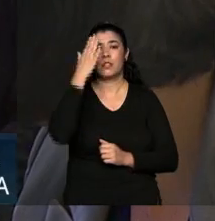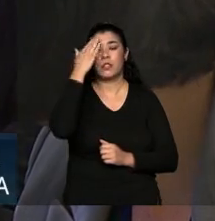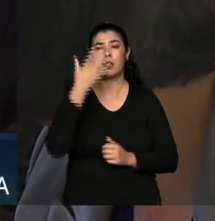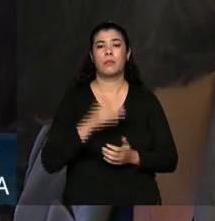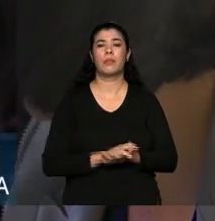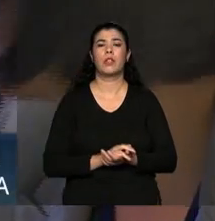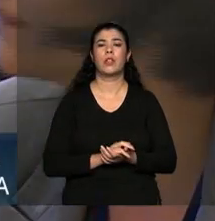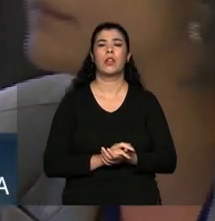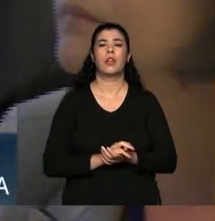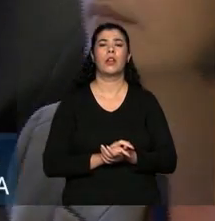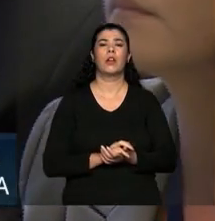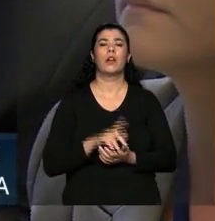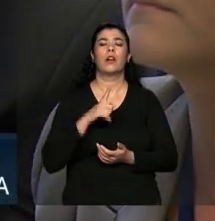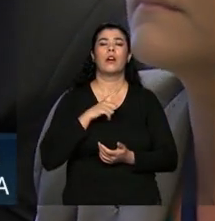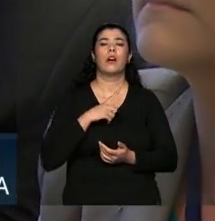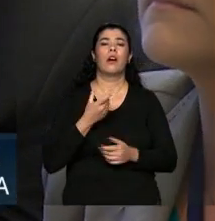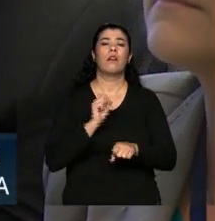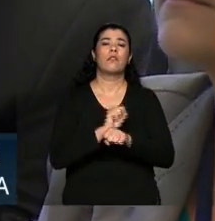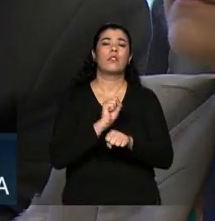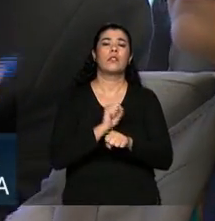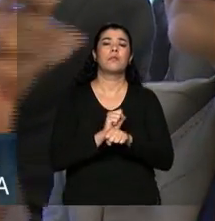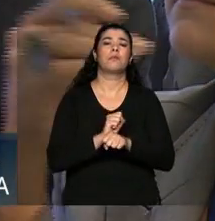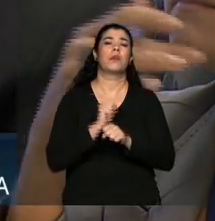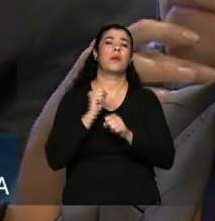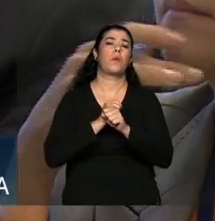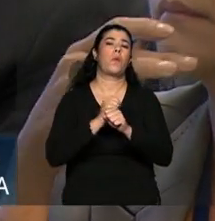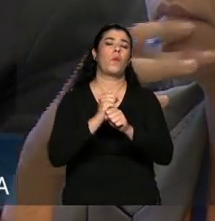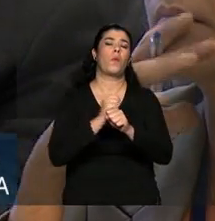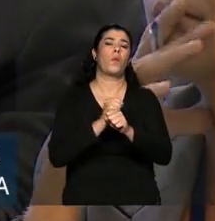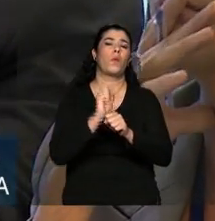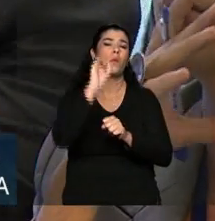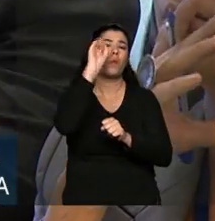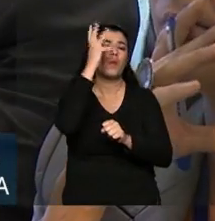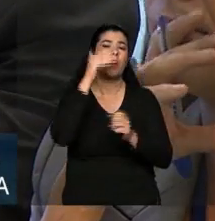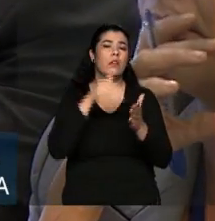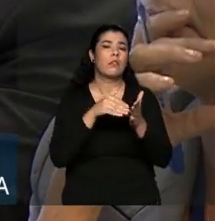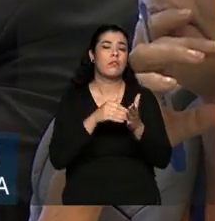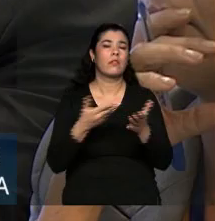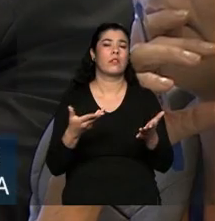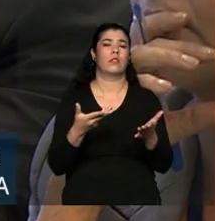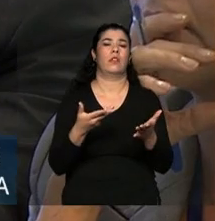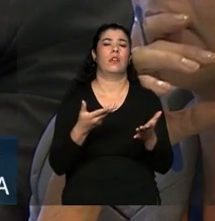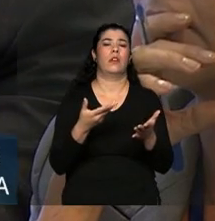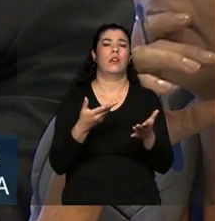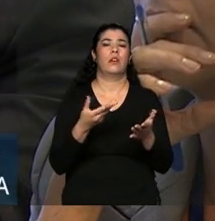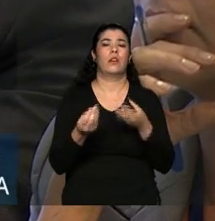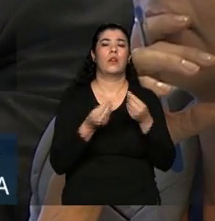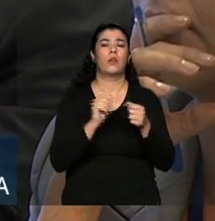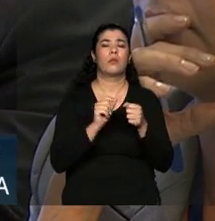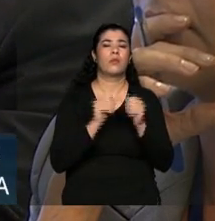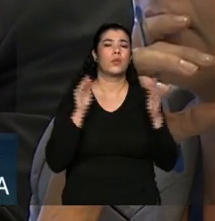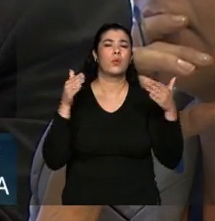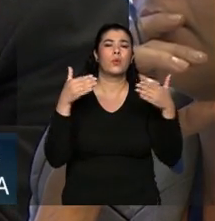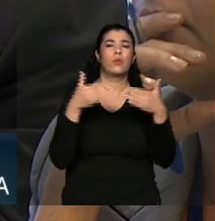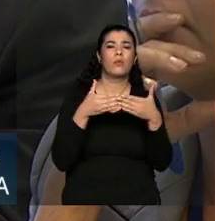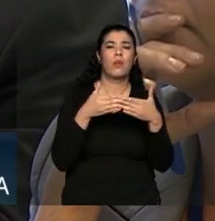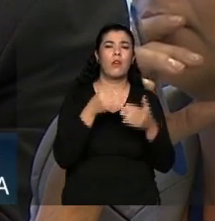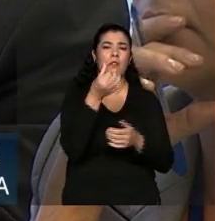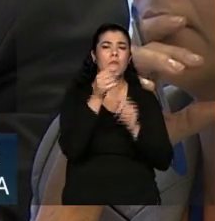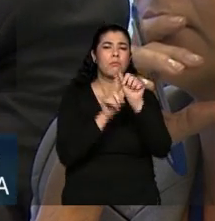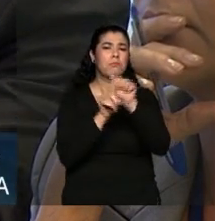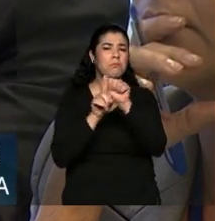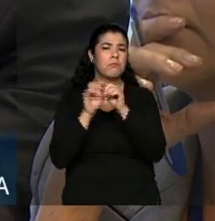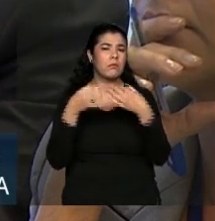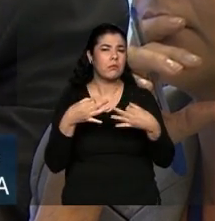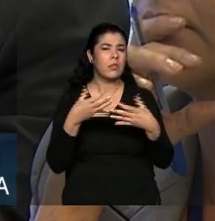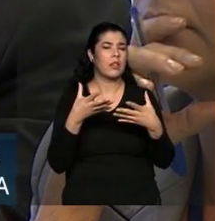quanto tempo vai, em quanto tempo vocês esperam ter uma solução final? se vai demorar até o final deste fórum, que eu acho que é um fórum de mais ou menos seis meses, se eu estou